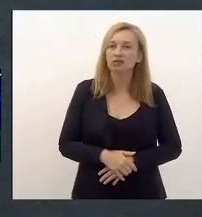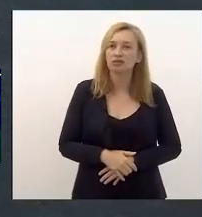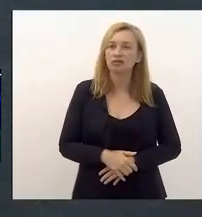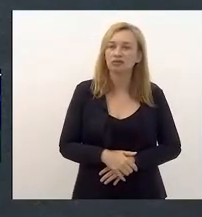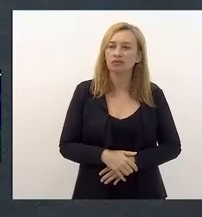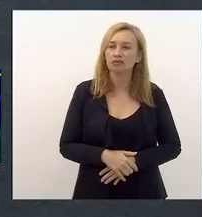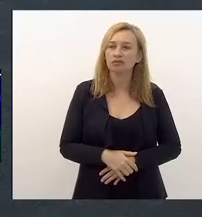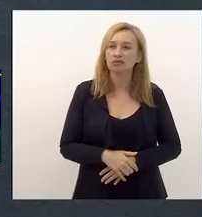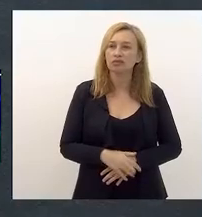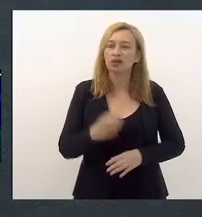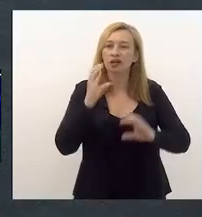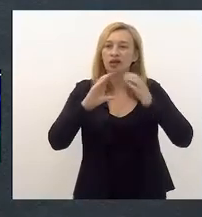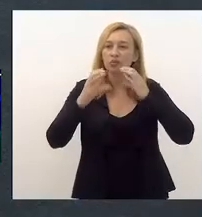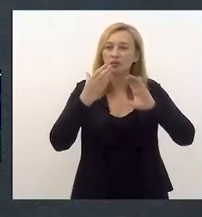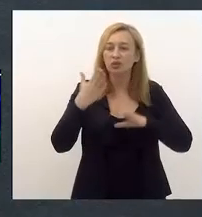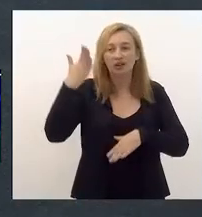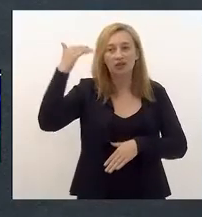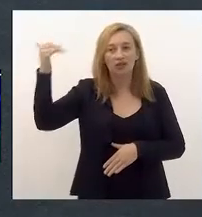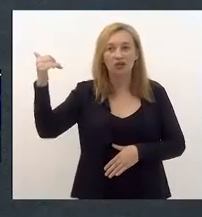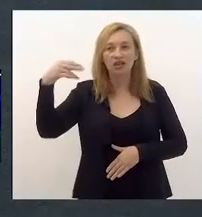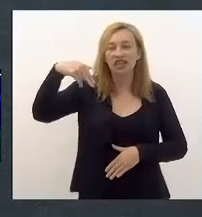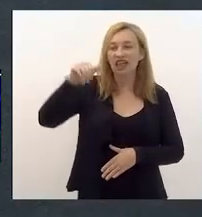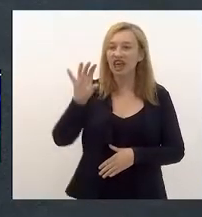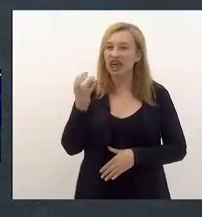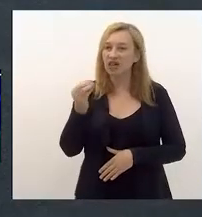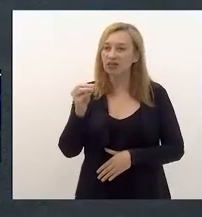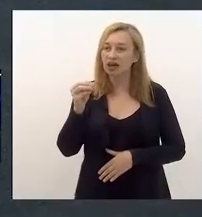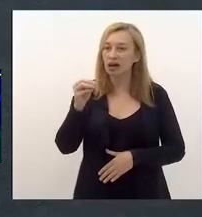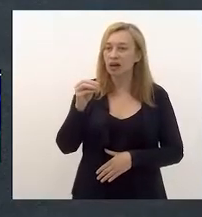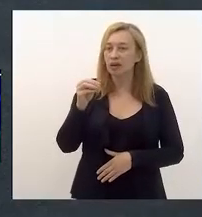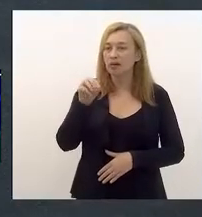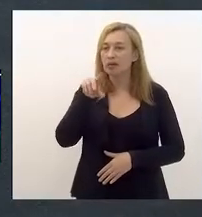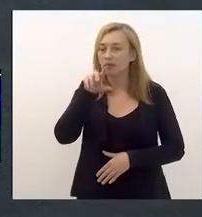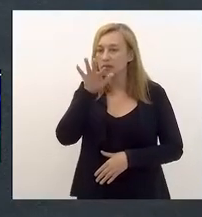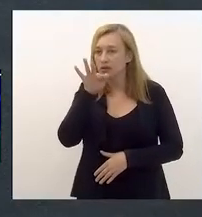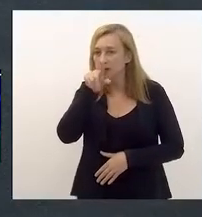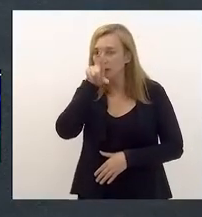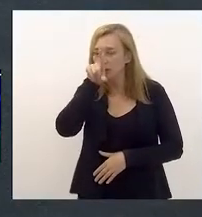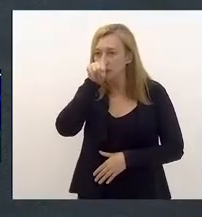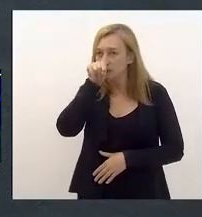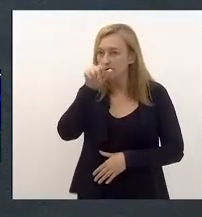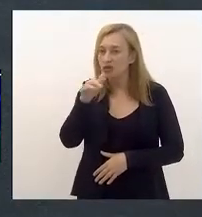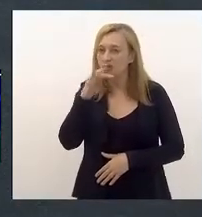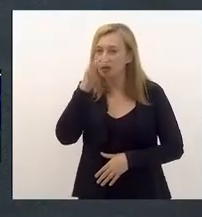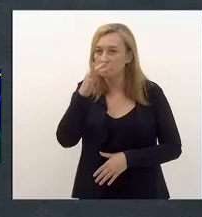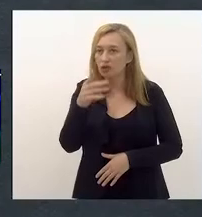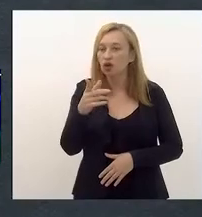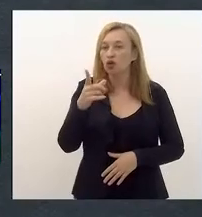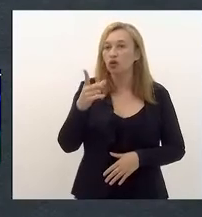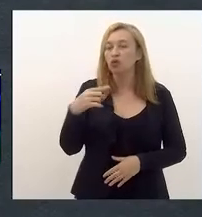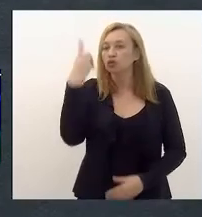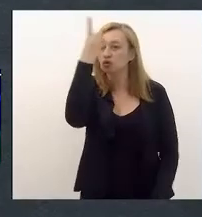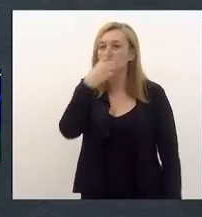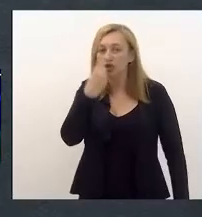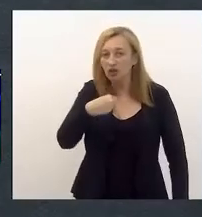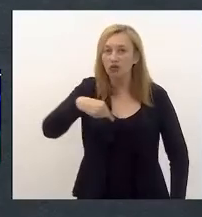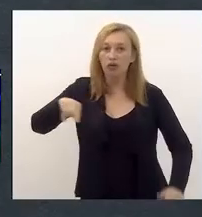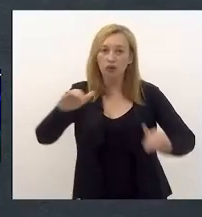que aquela música famosa do Neguinho da Beija-Flor, que o título é campeão, mas, na verdade, é Domingo eu vou ao Maracanã.